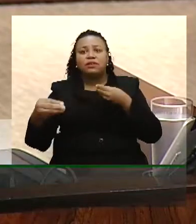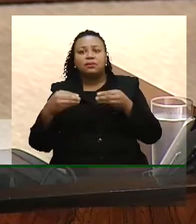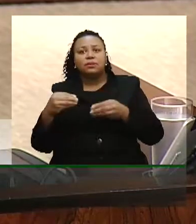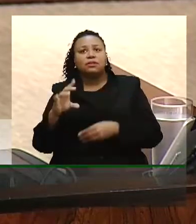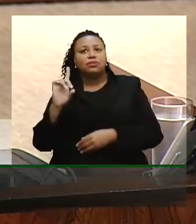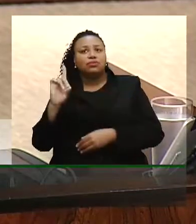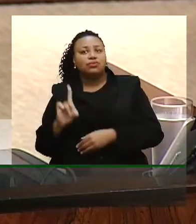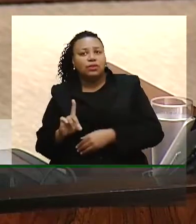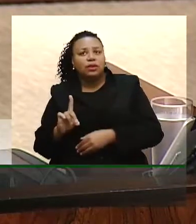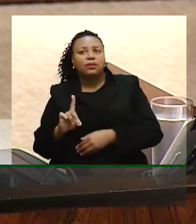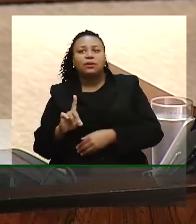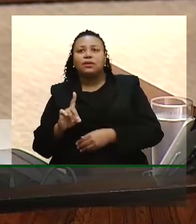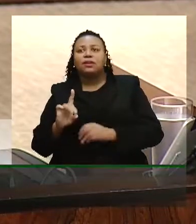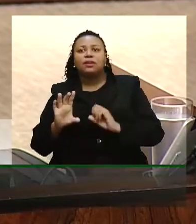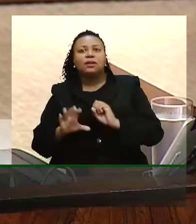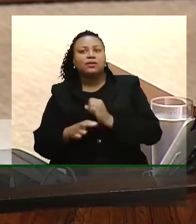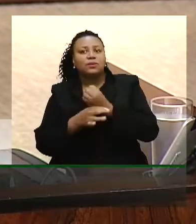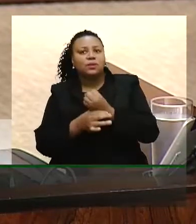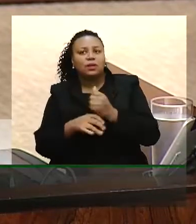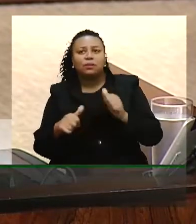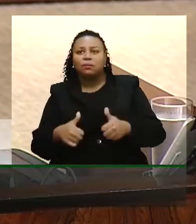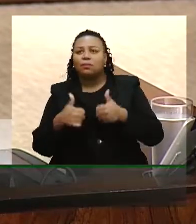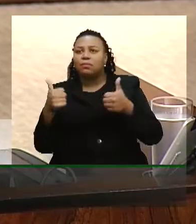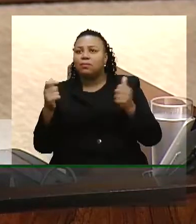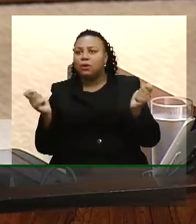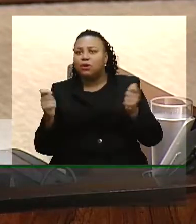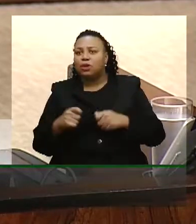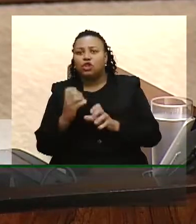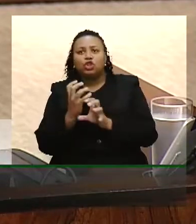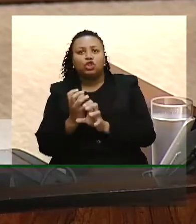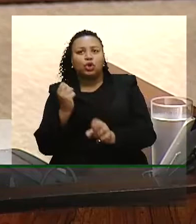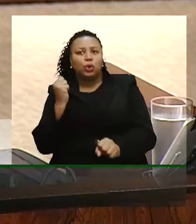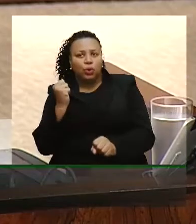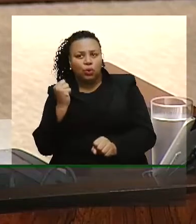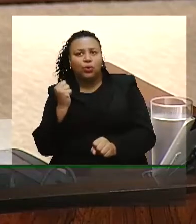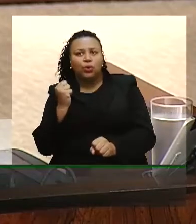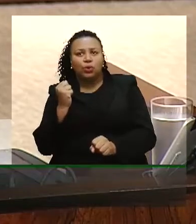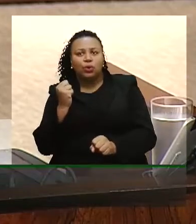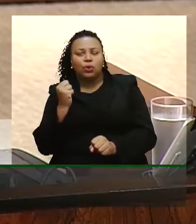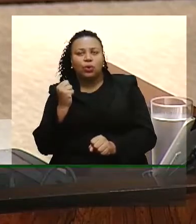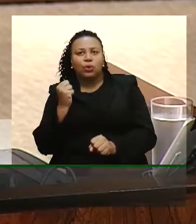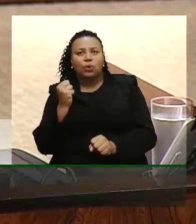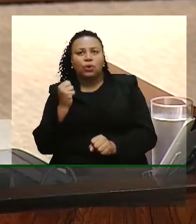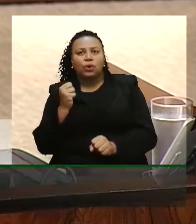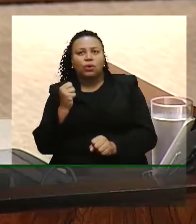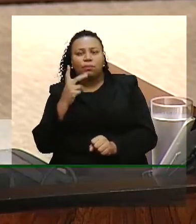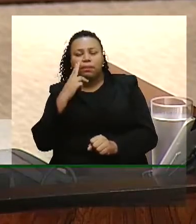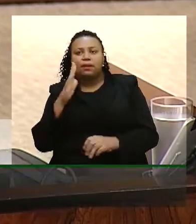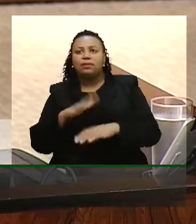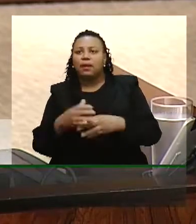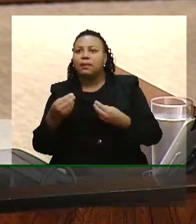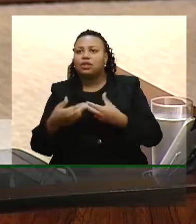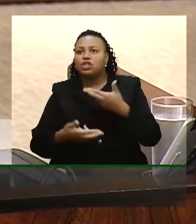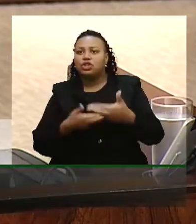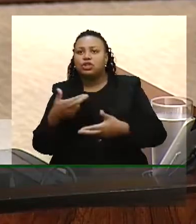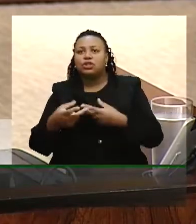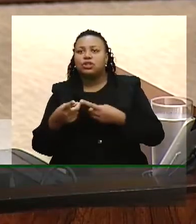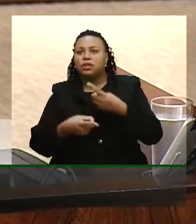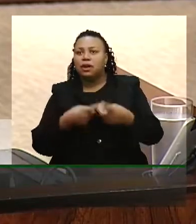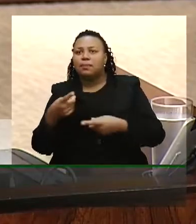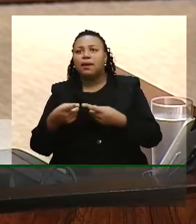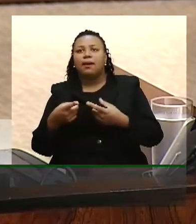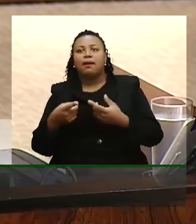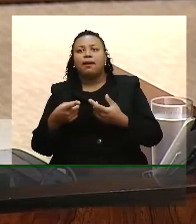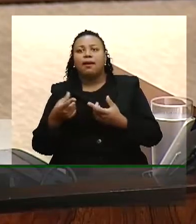direitos e assegurando melhor condição de lucratividade a pretexto de dinamizar a economia